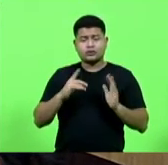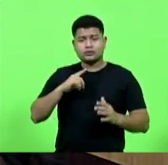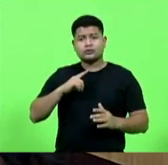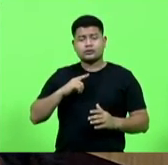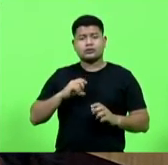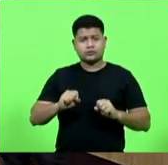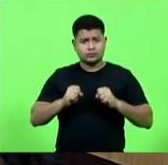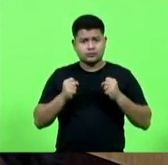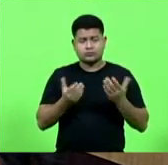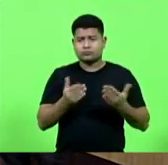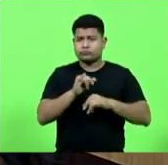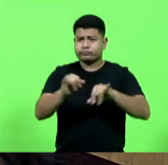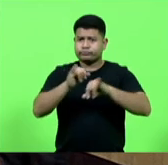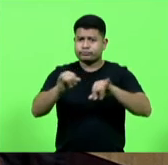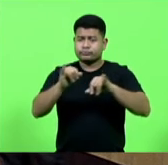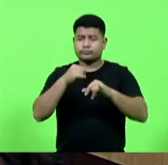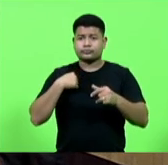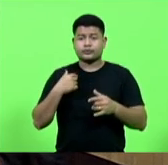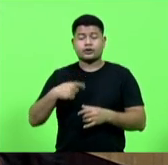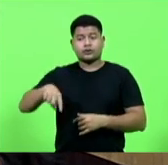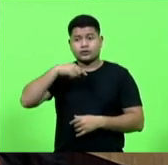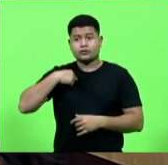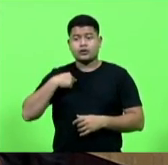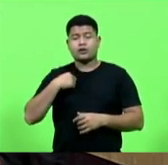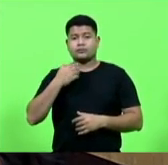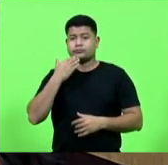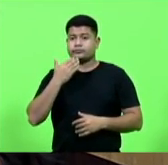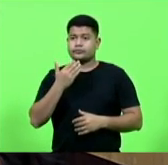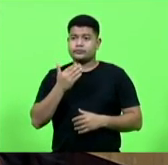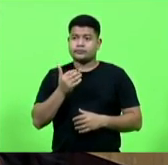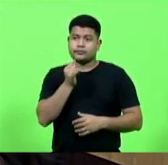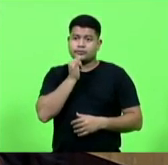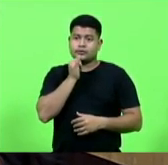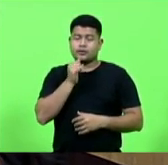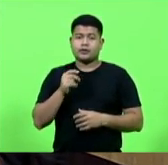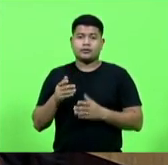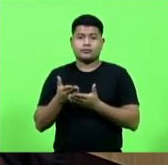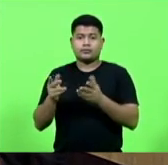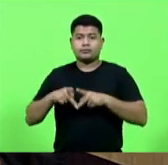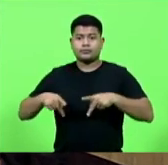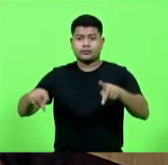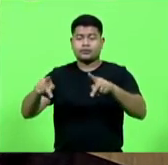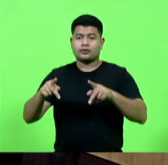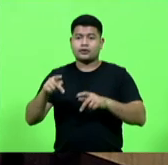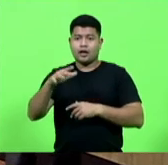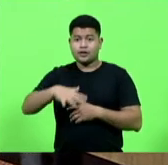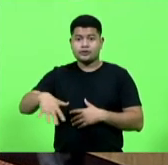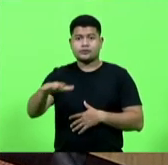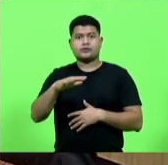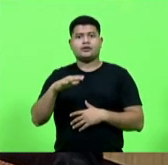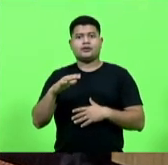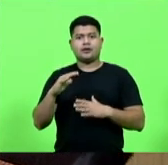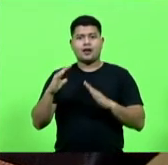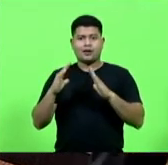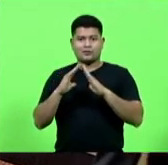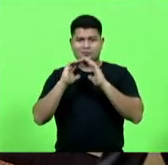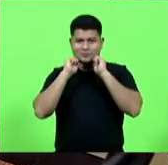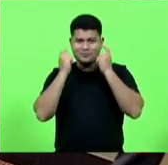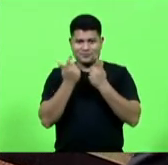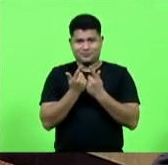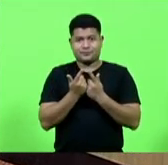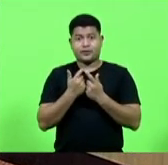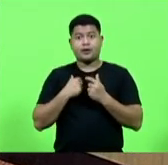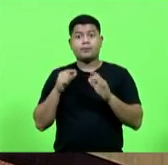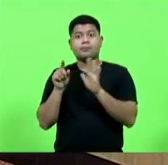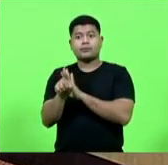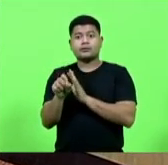alguns requerimentos, pedidos de informação, por exemplo, para a Procuradoria Geral da Casa também, questionando-se em algum momento